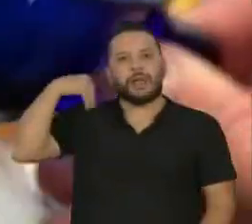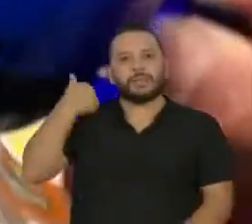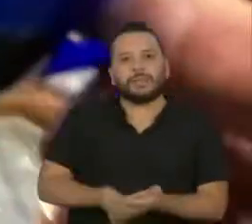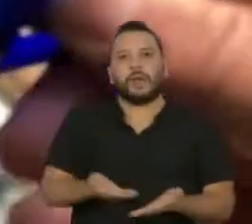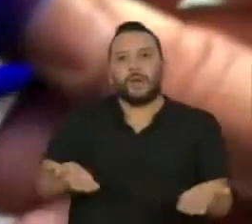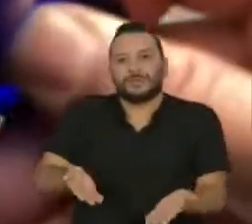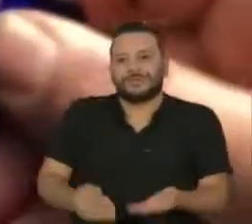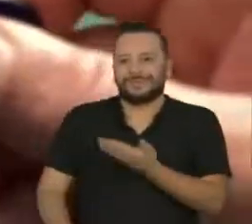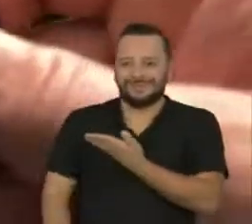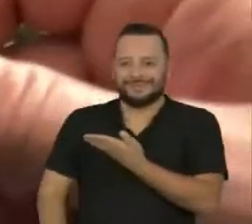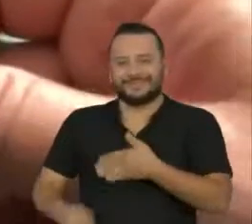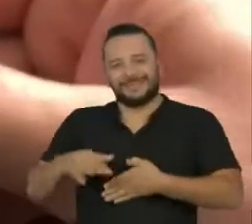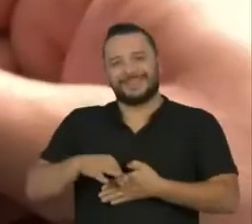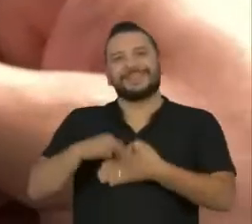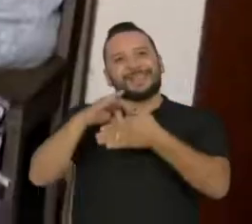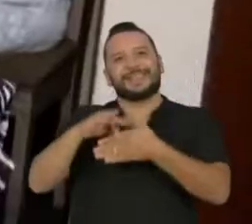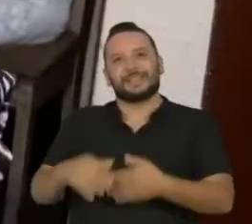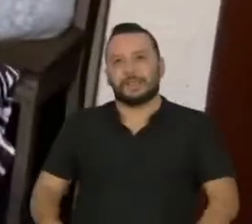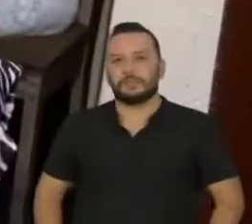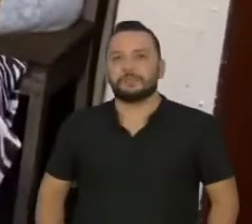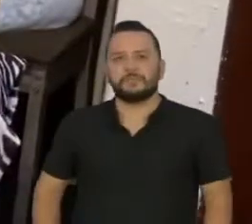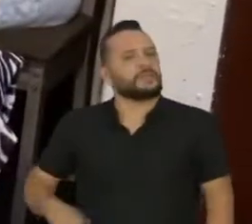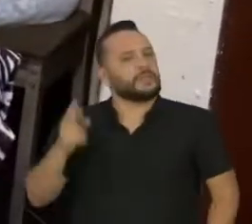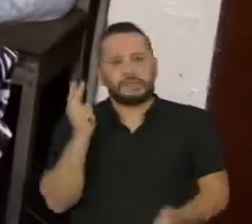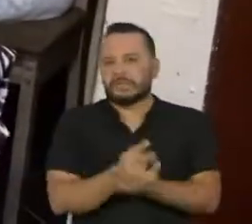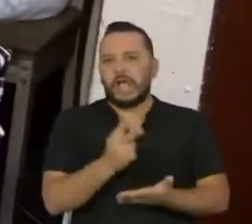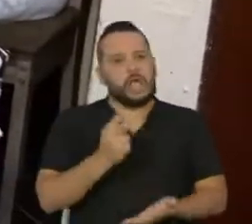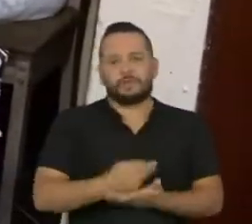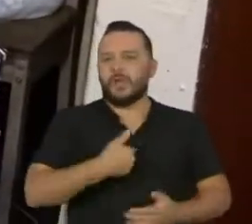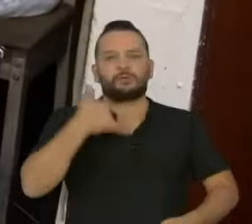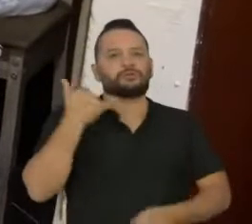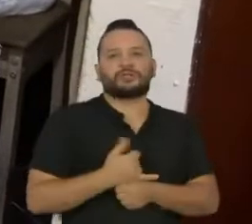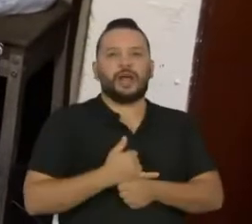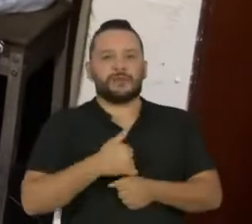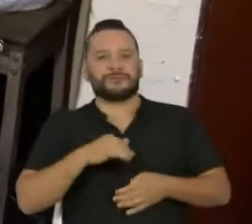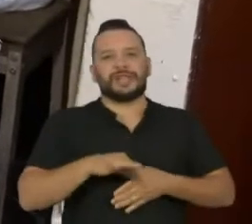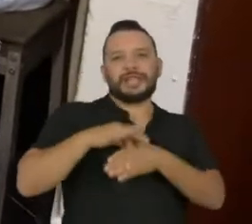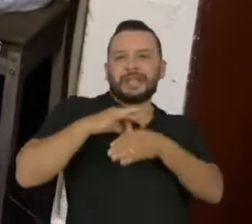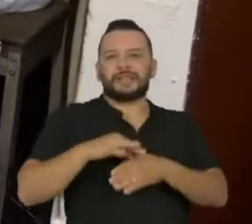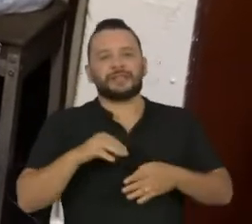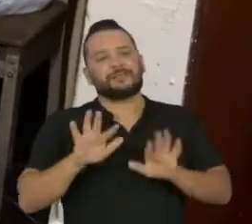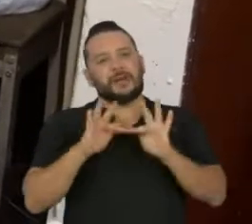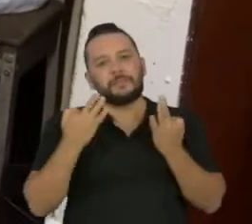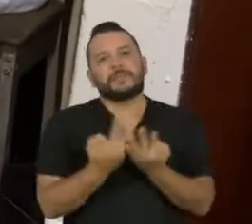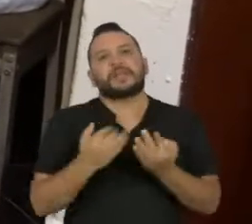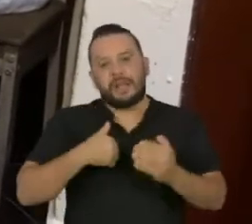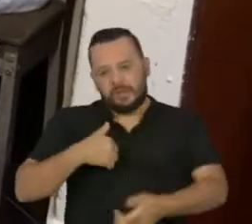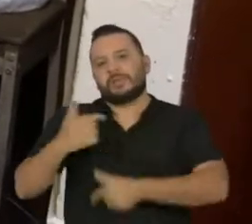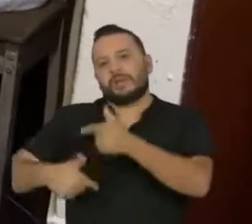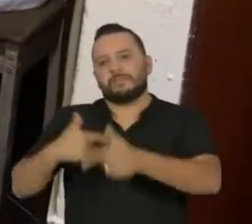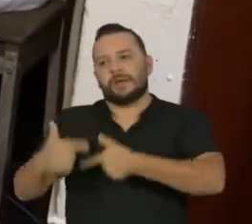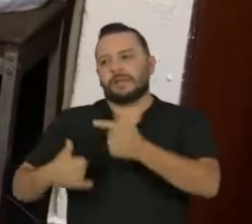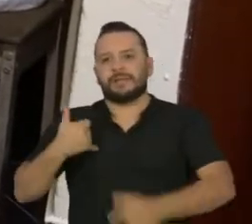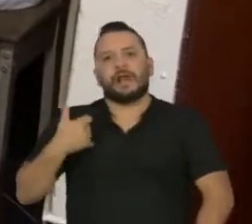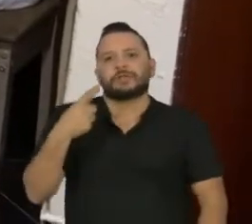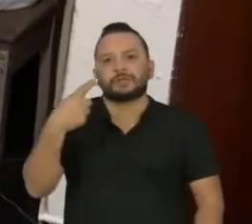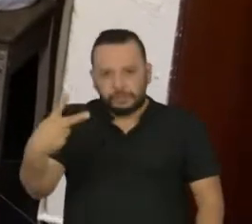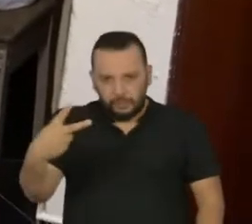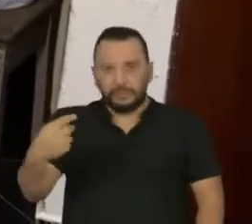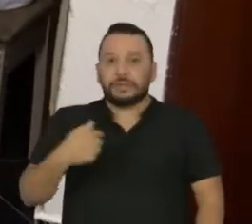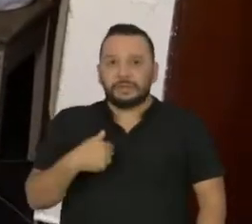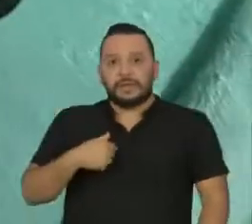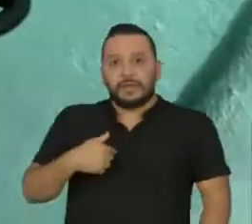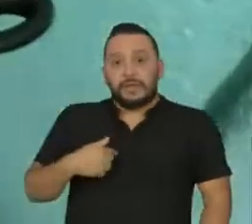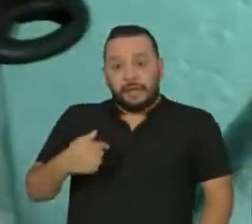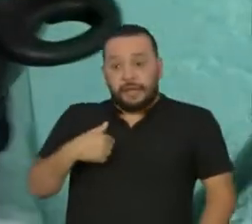Olha o cafezinho, né? Sempre fui chefe de família, sim. Trabalhei desde 12 anos de idade. Eu era o pai,